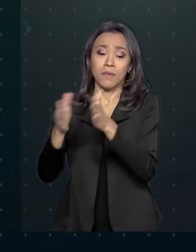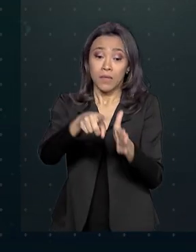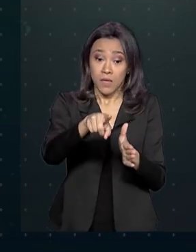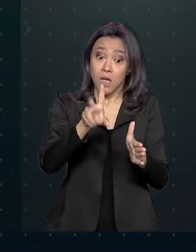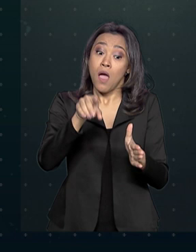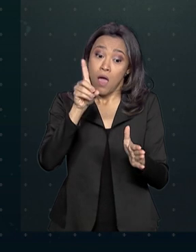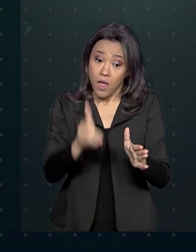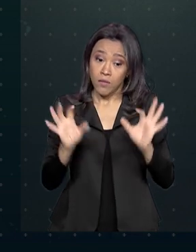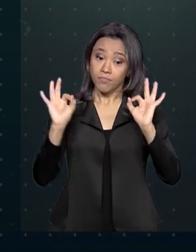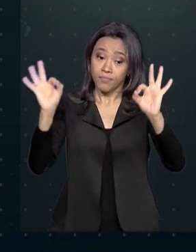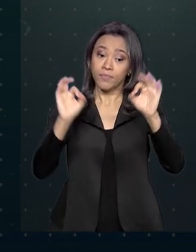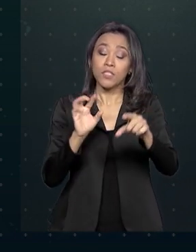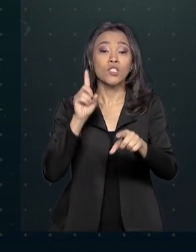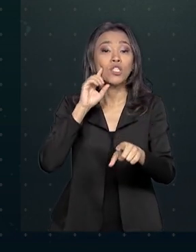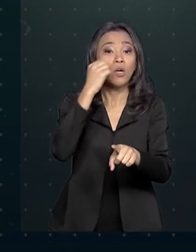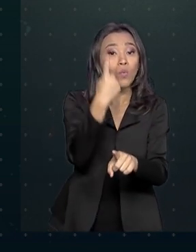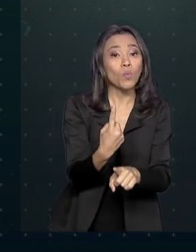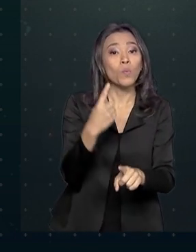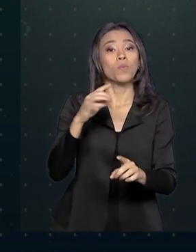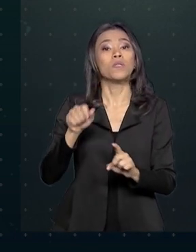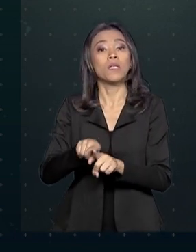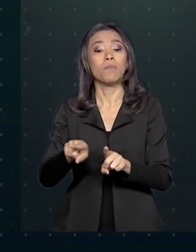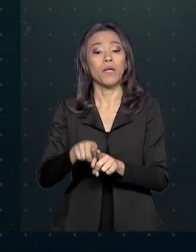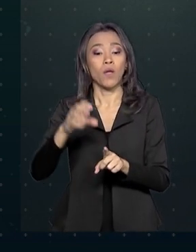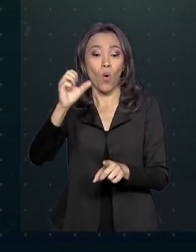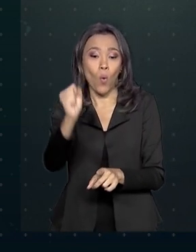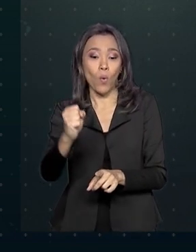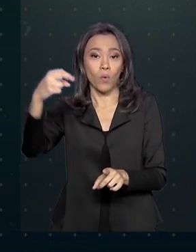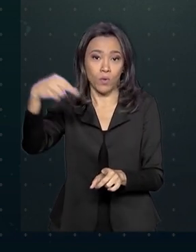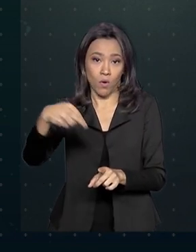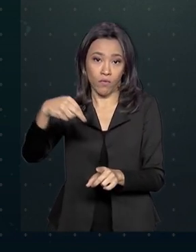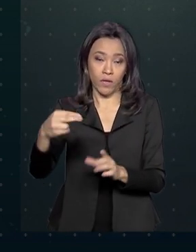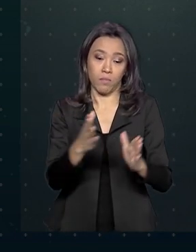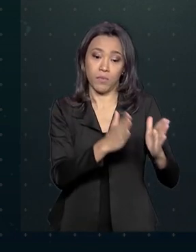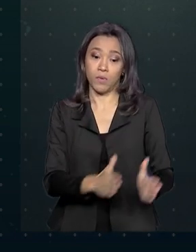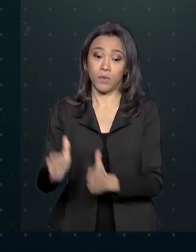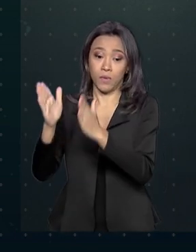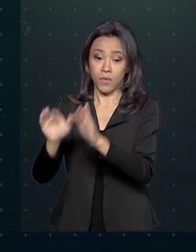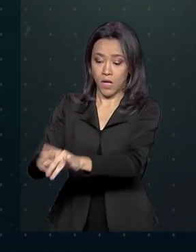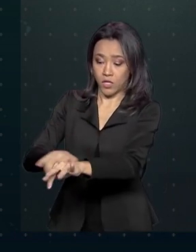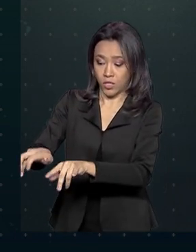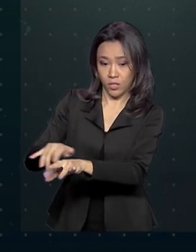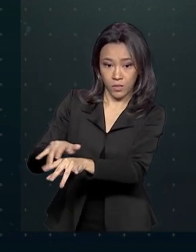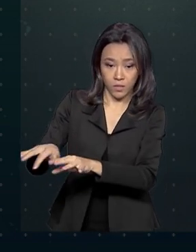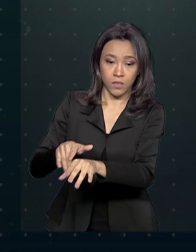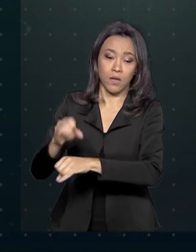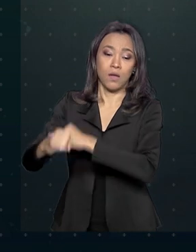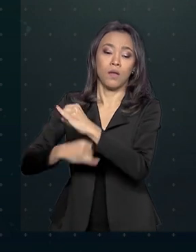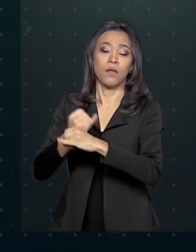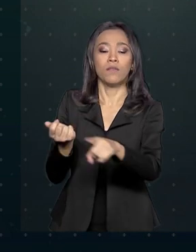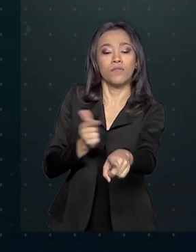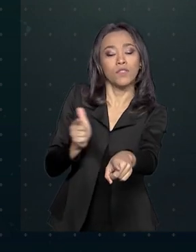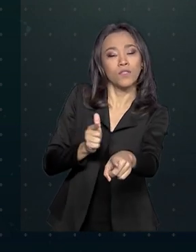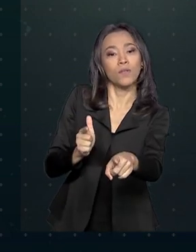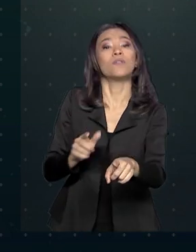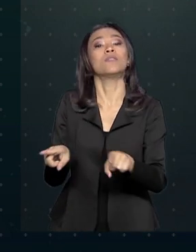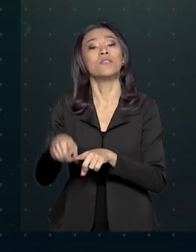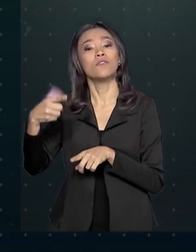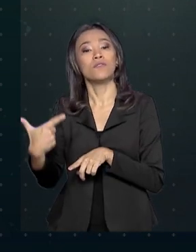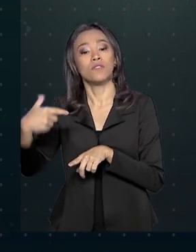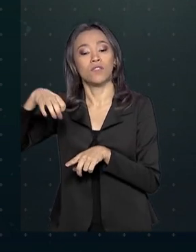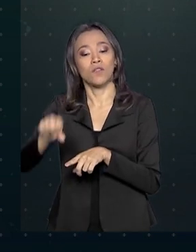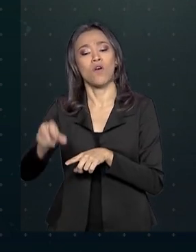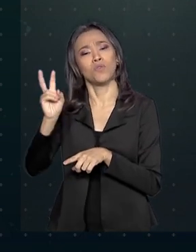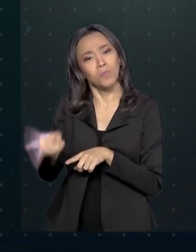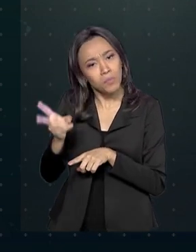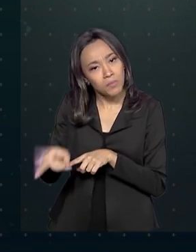os dias 1º e 8 de novembro, já as versões digitais para 22 e 29